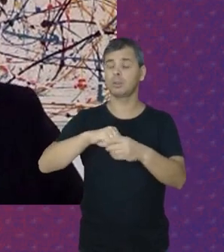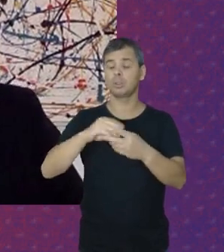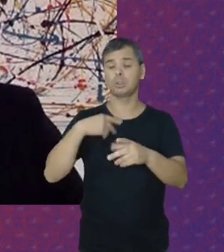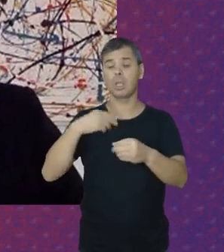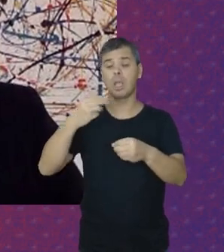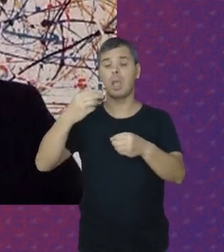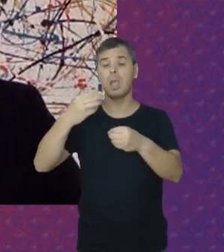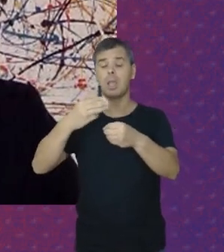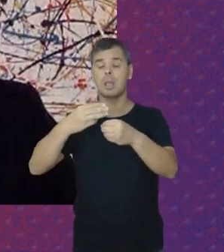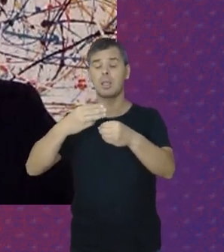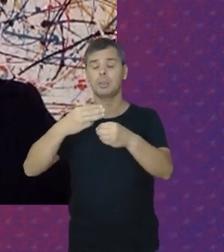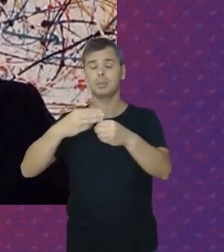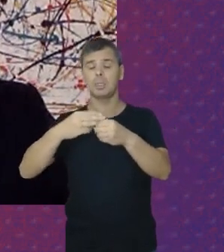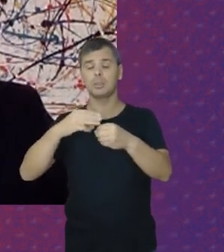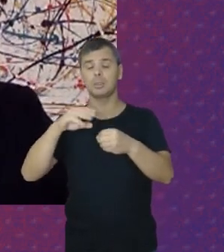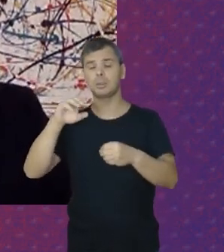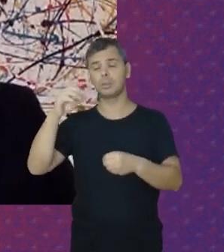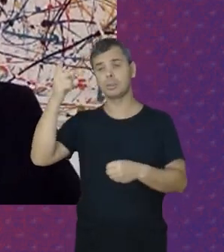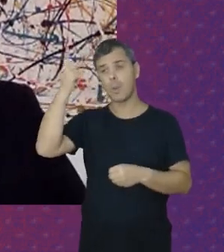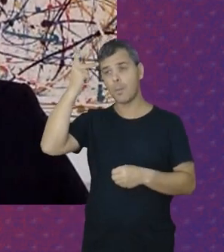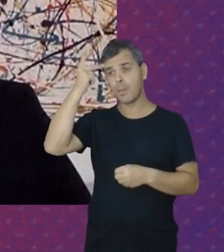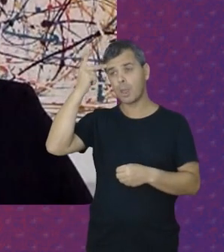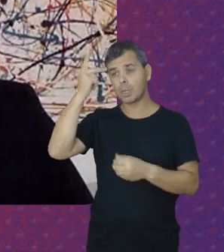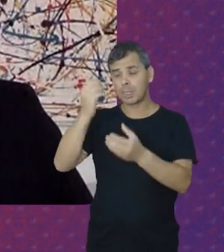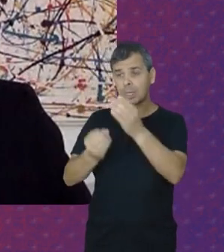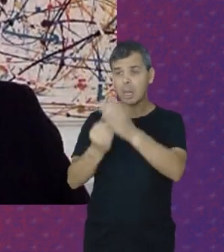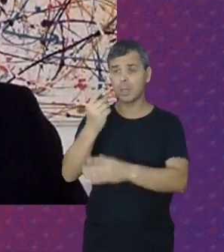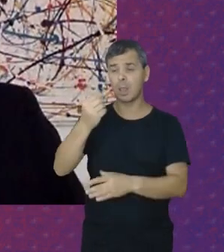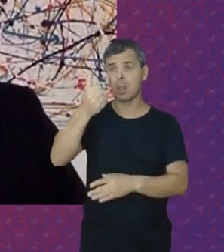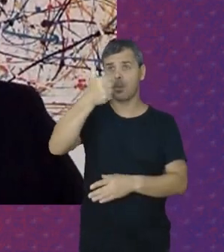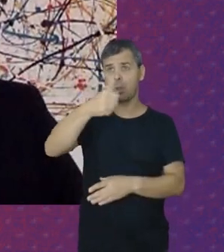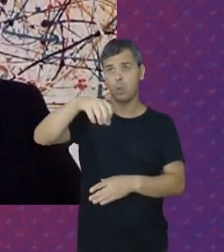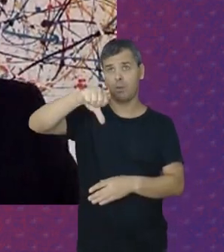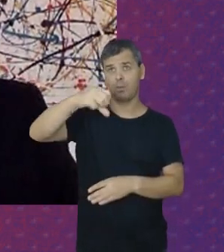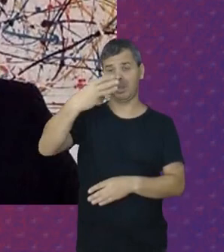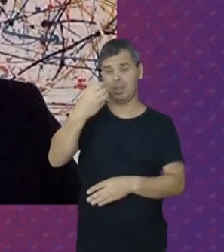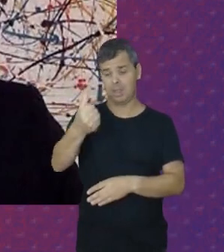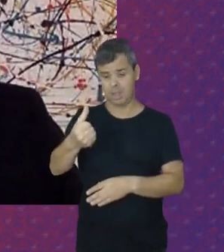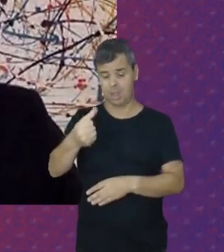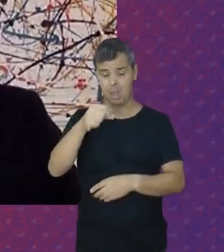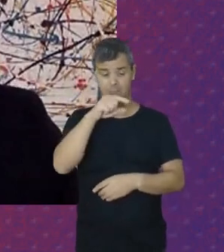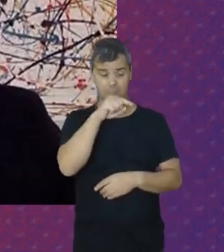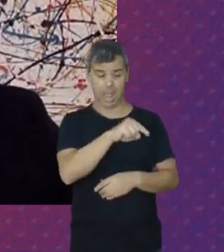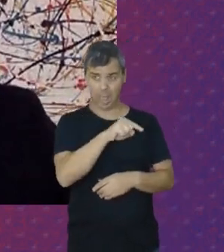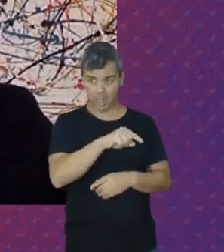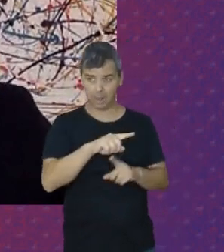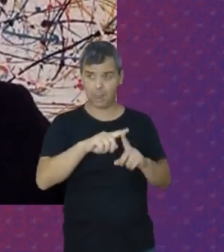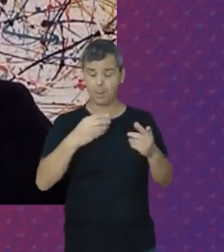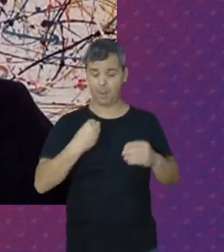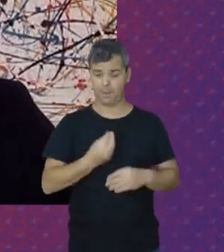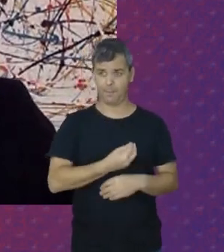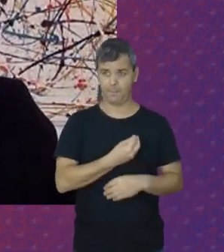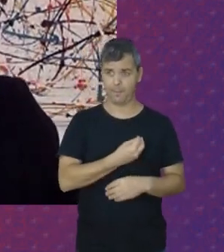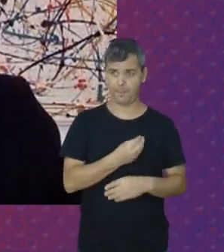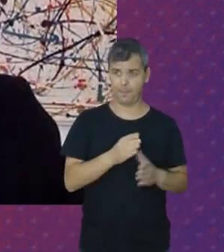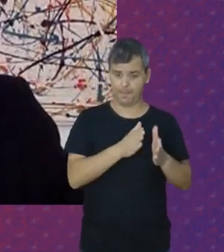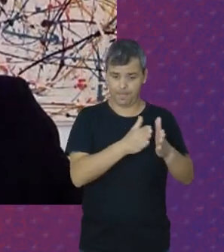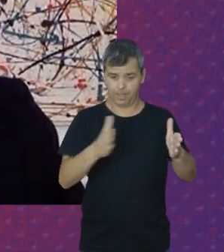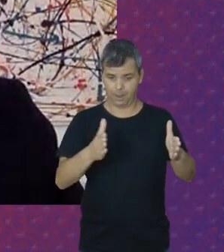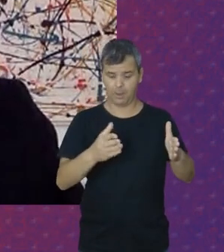Fundada em 1936 A dona Laudelina Ela viveu Entre